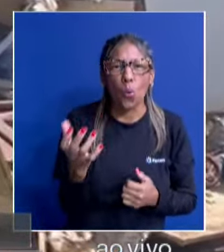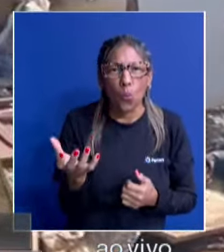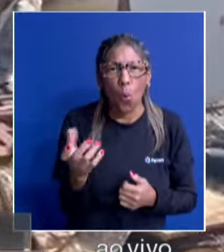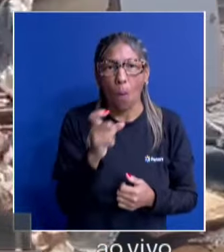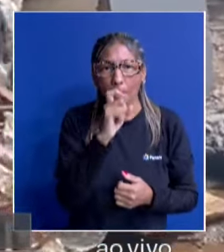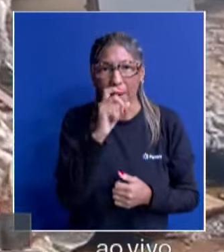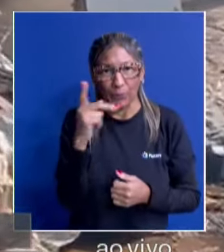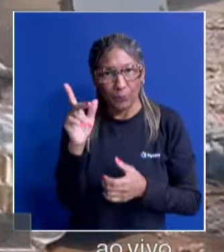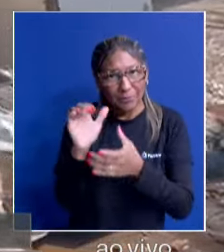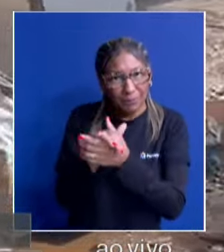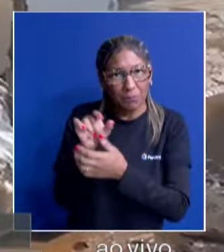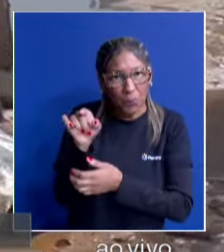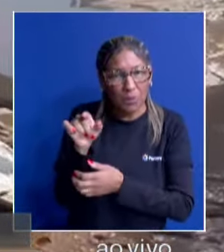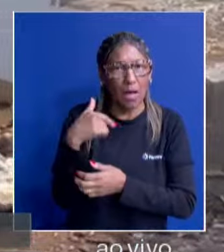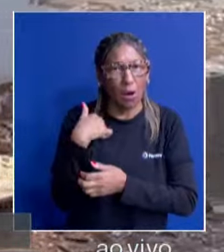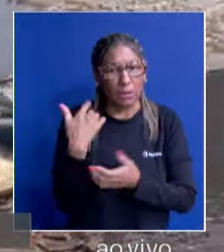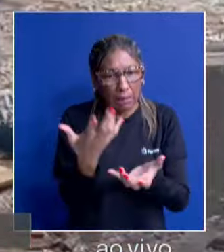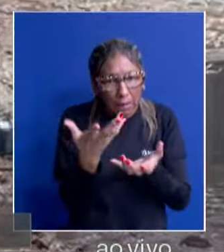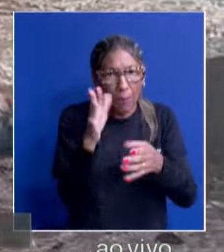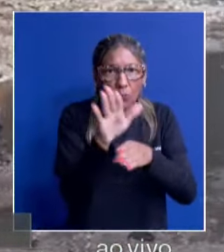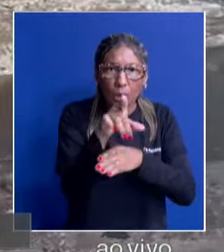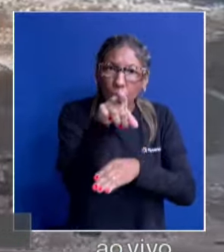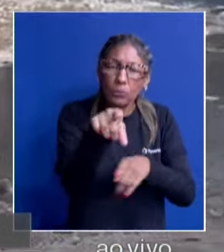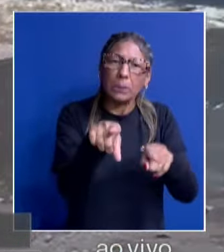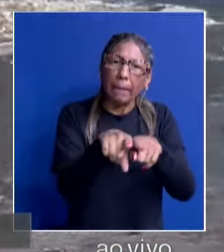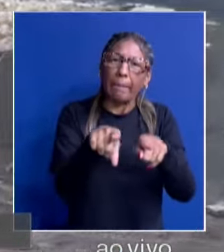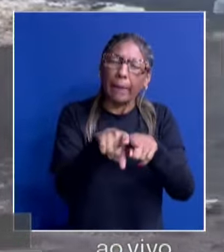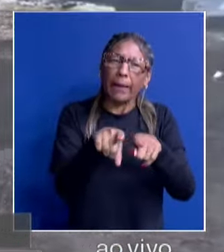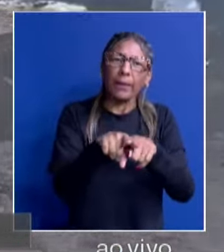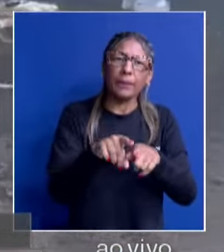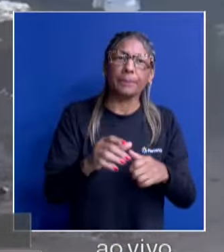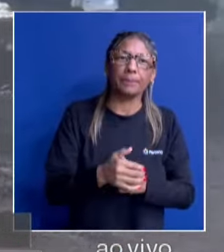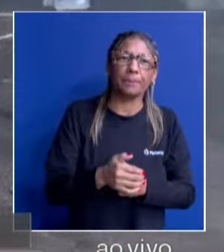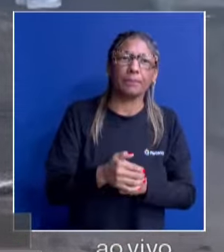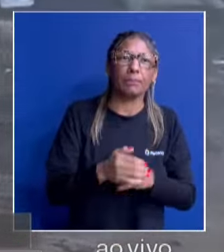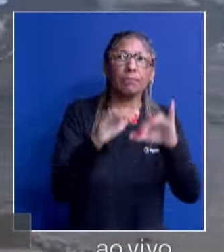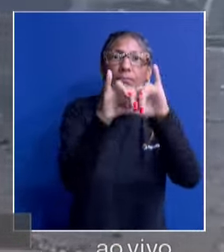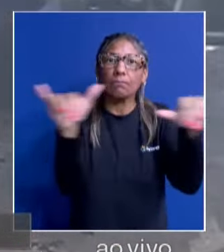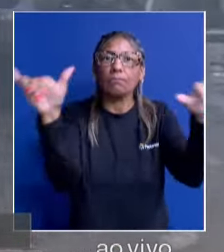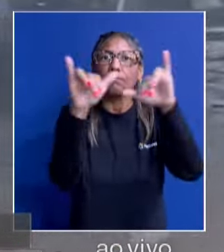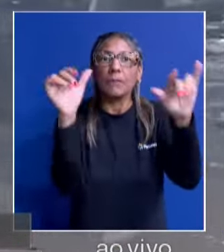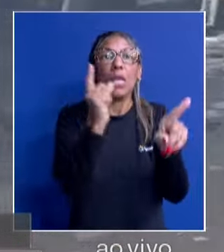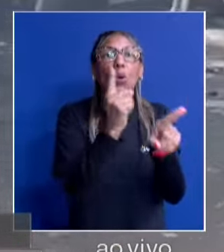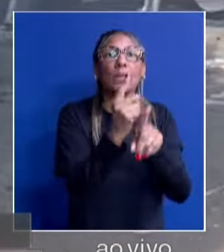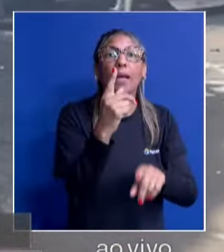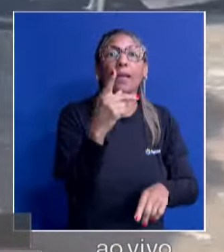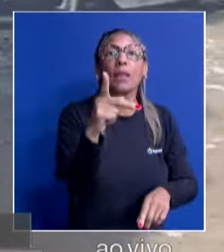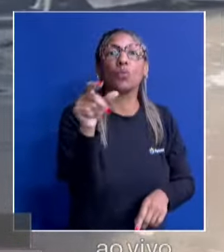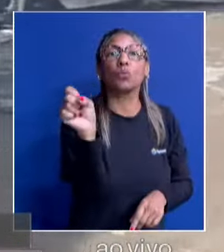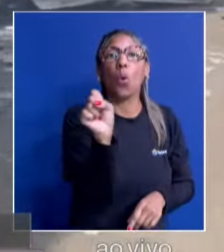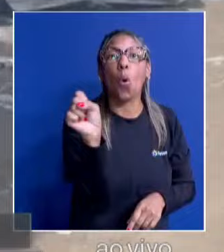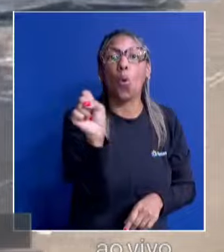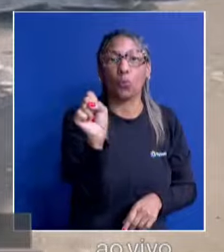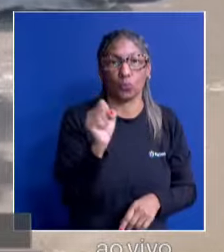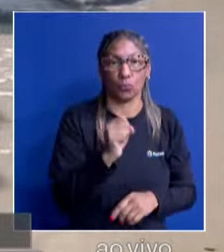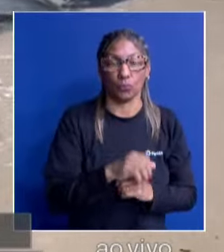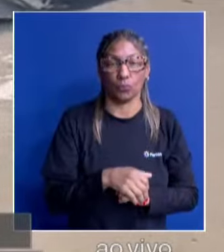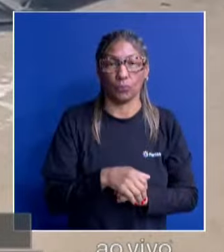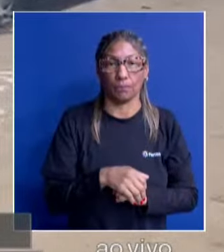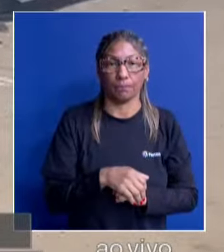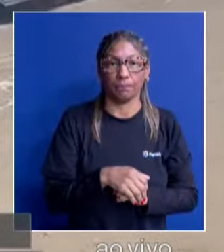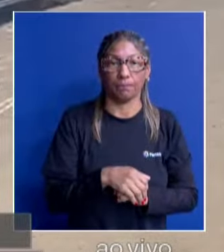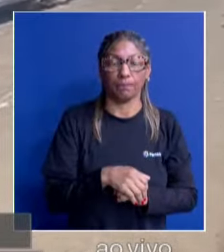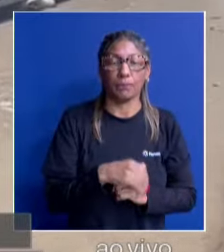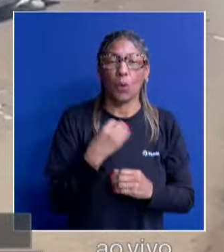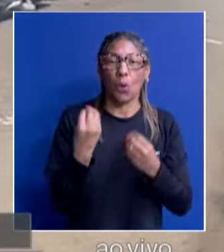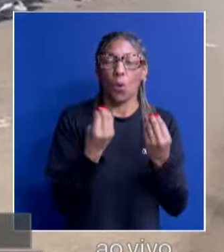está prestando, sem dúvida, aqui também o serviço de utilidade pública. Então, para milhares e milhares de pessoas que estamos assistindo aqui nesse momento, para